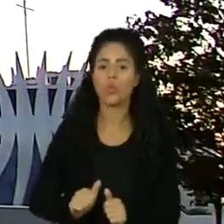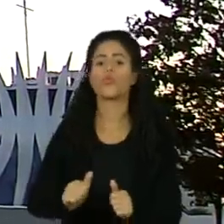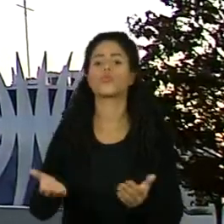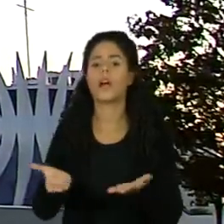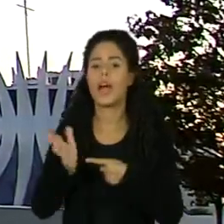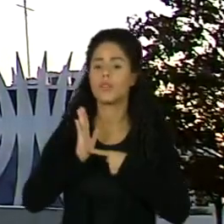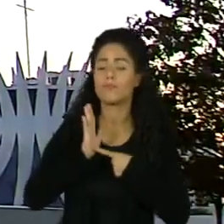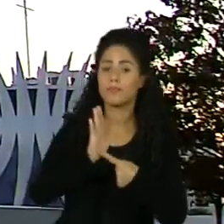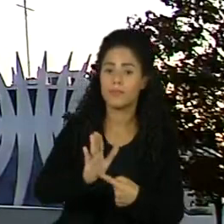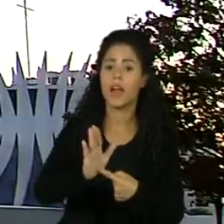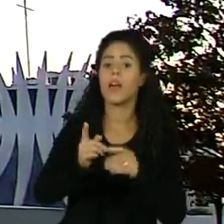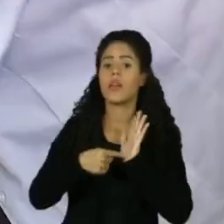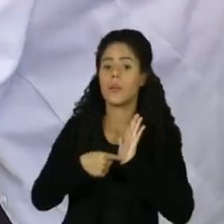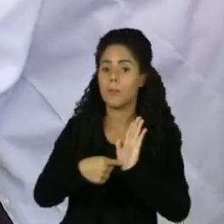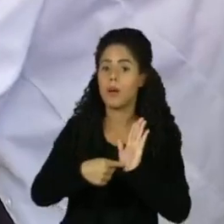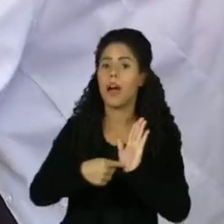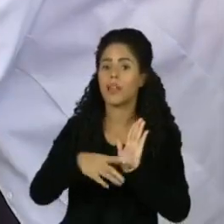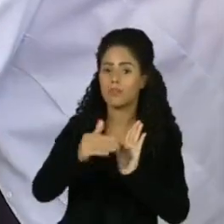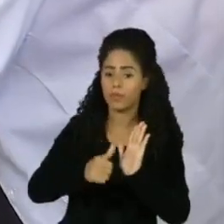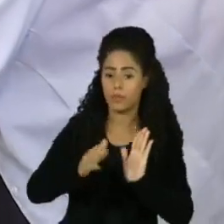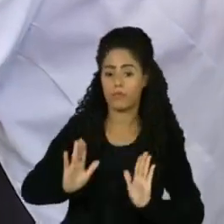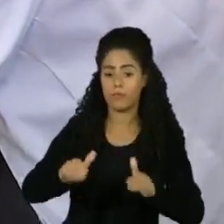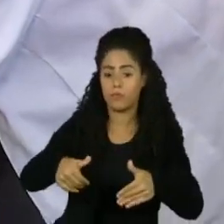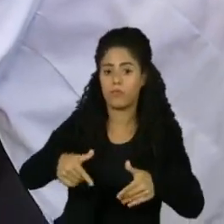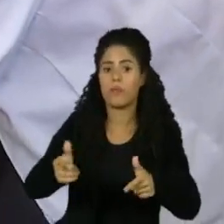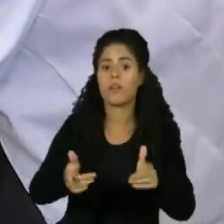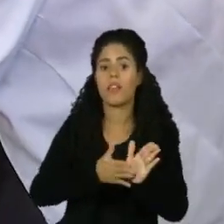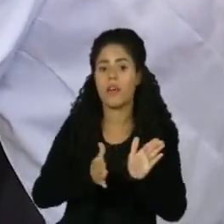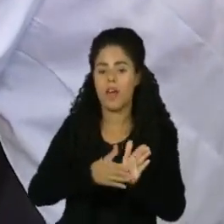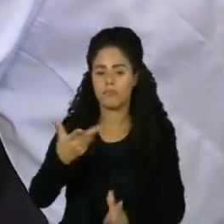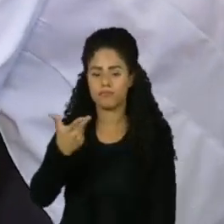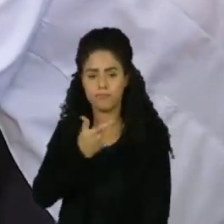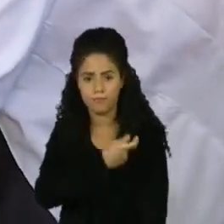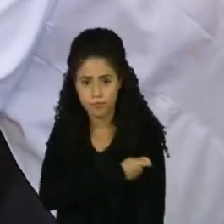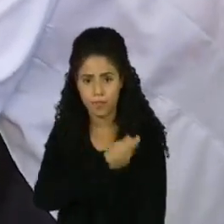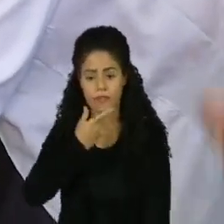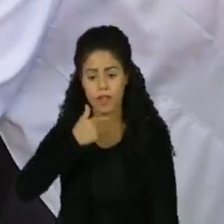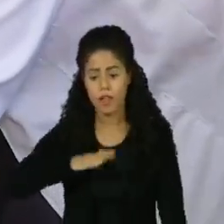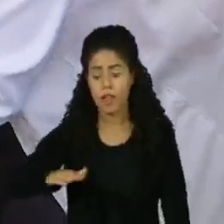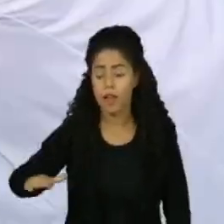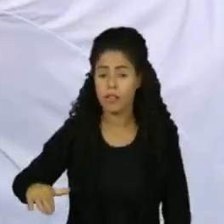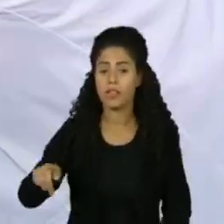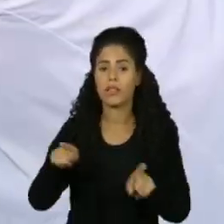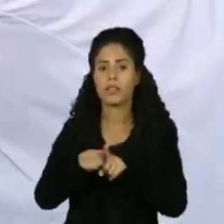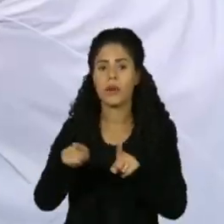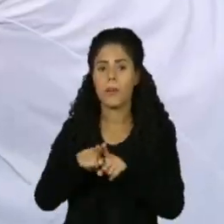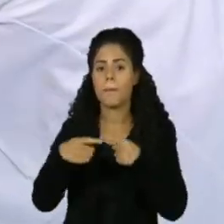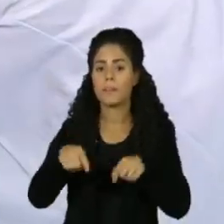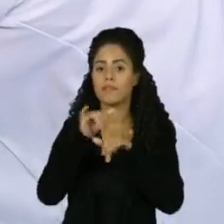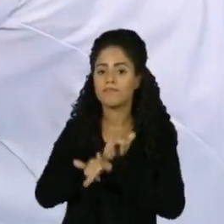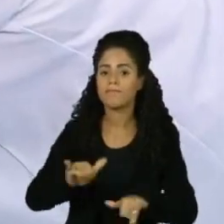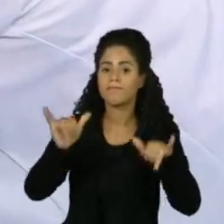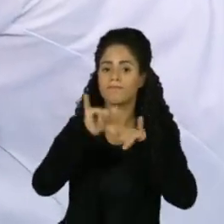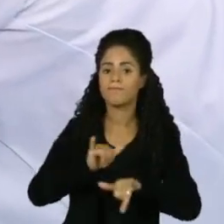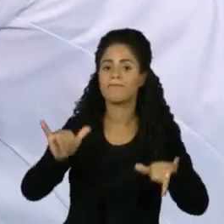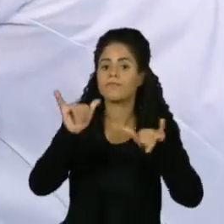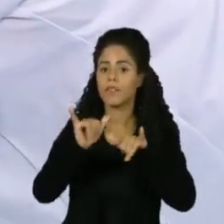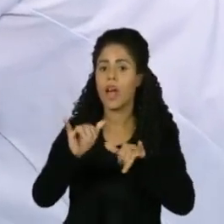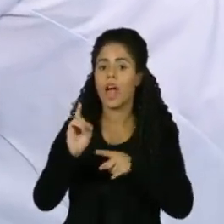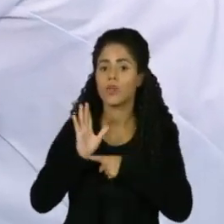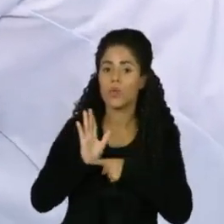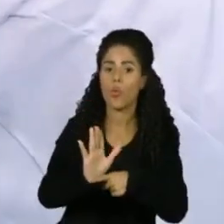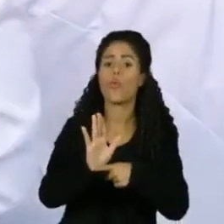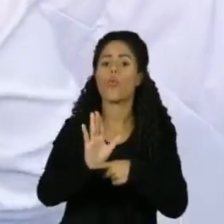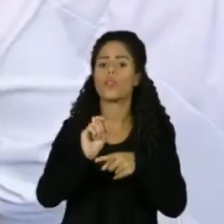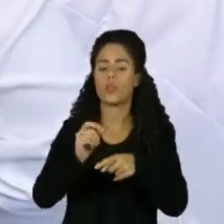retifiquem notas técnicas que desestimulam a vacinação infantil. Lembrou que, segundo o Estatuto da Criança e do Adolescente,